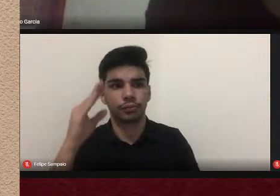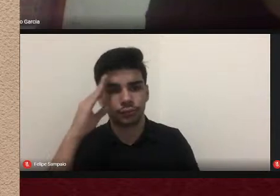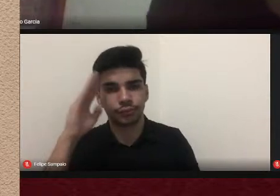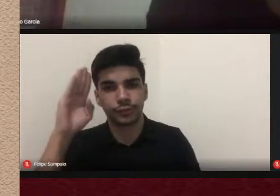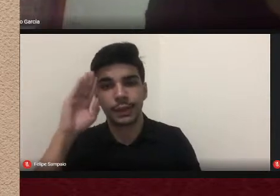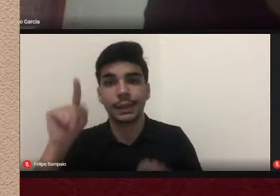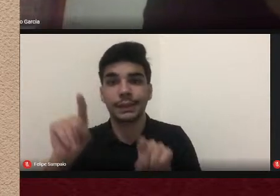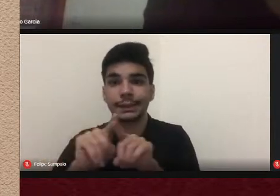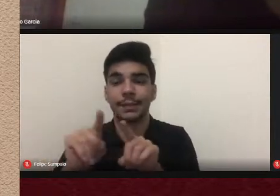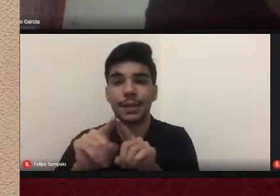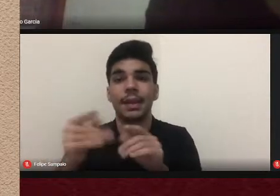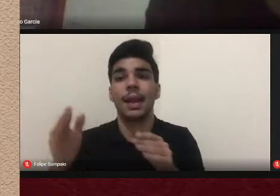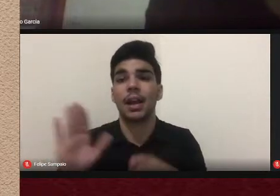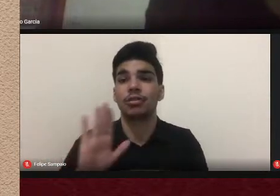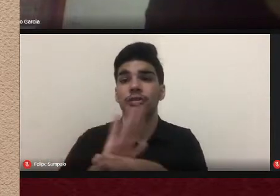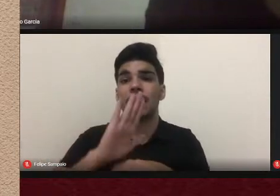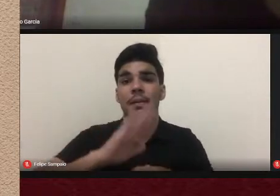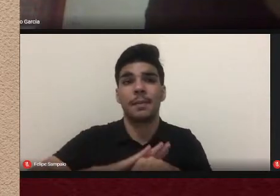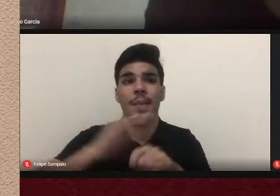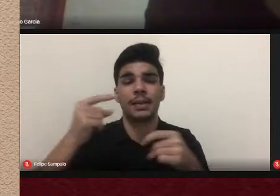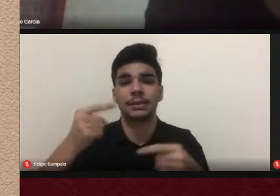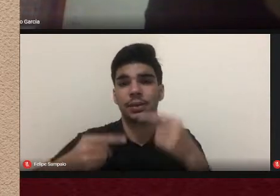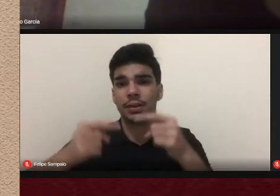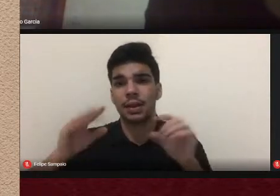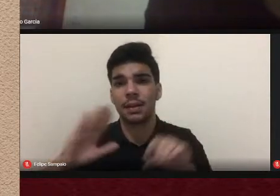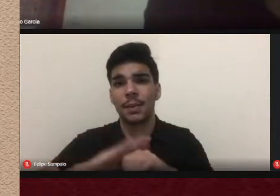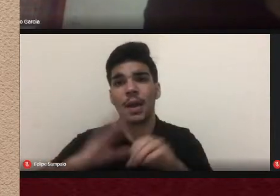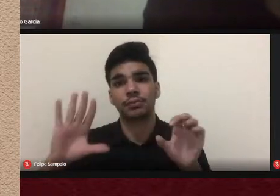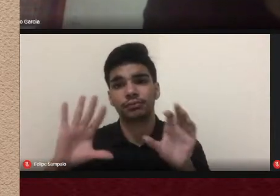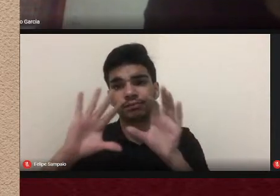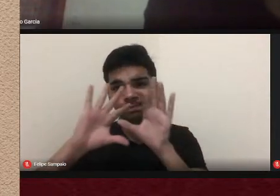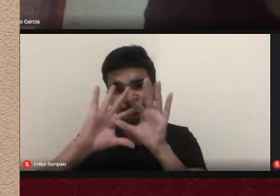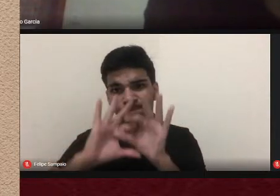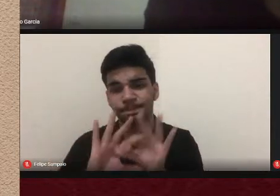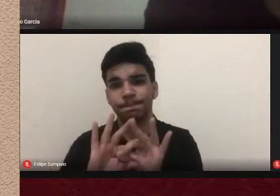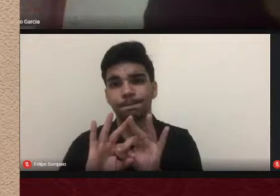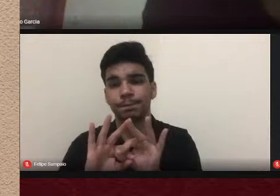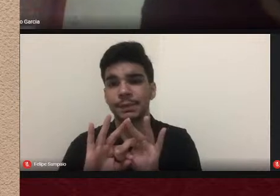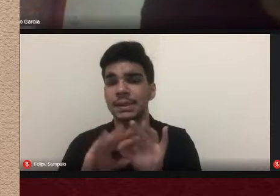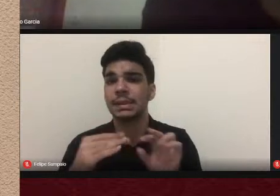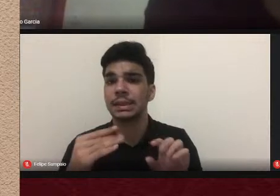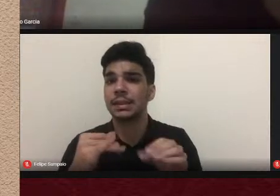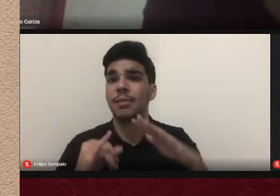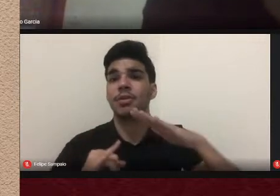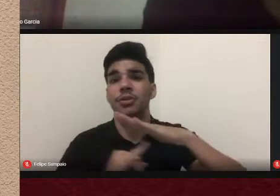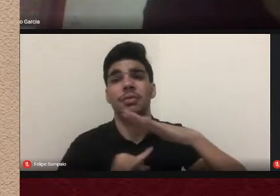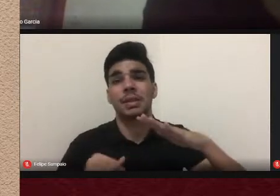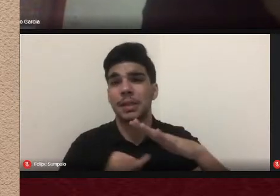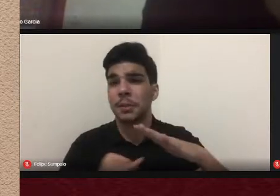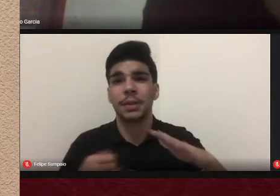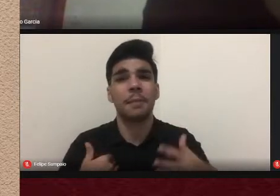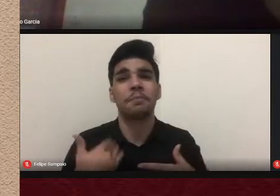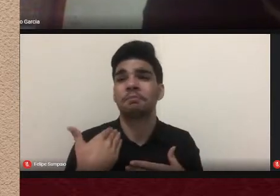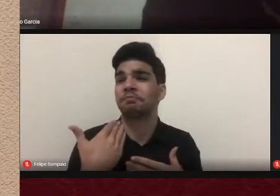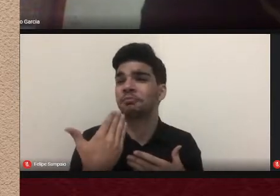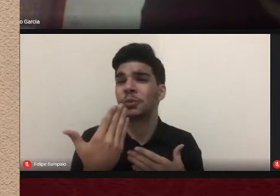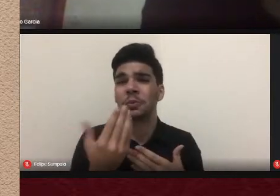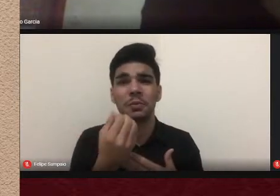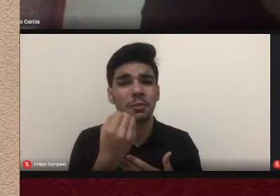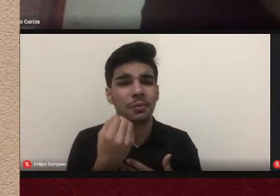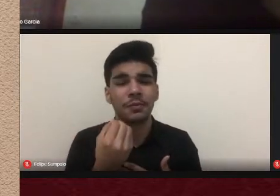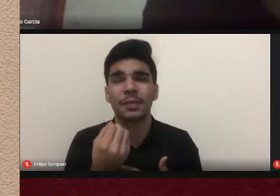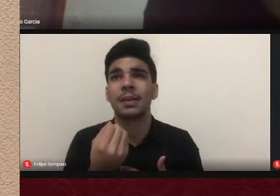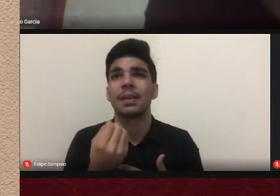mais esse diálogo e de manter esse laço como instituição que a mim é muito querida e muito cara eu